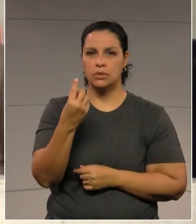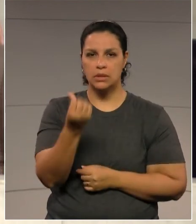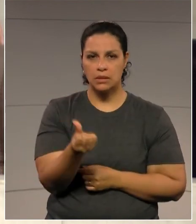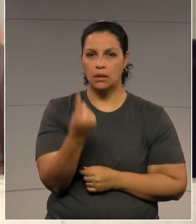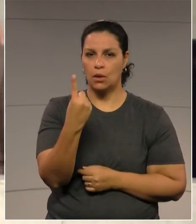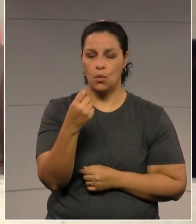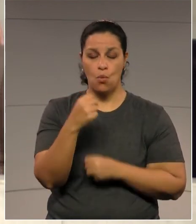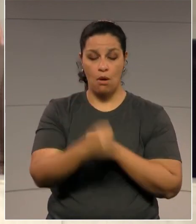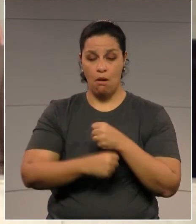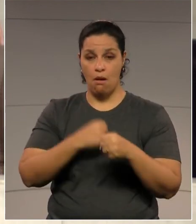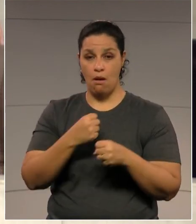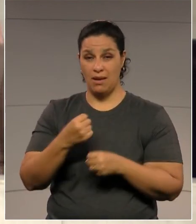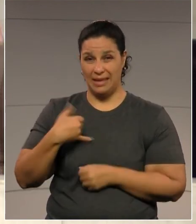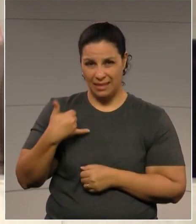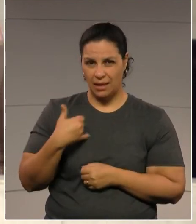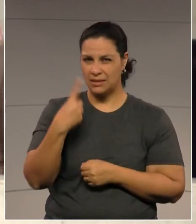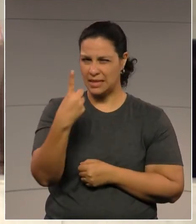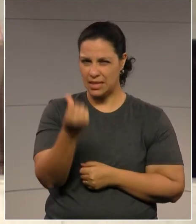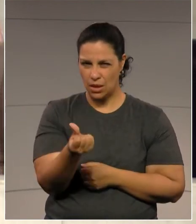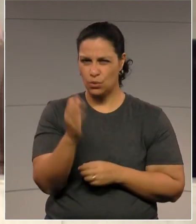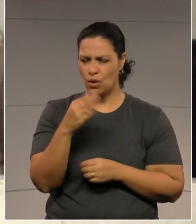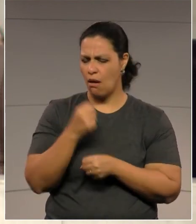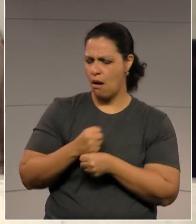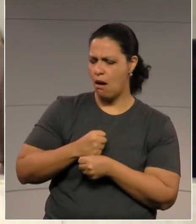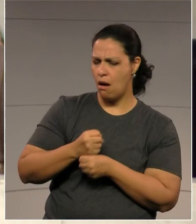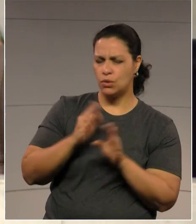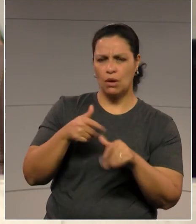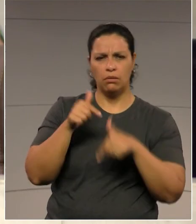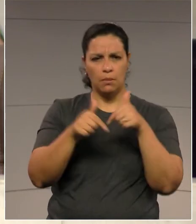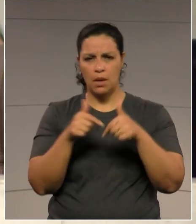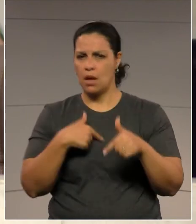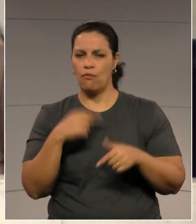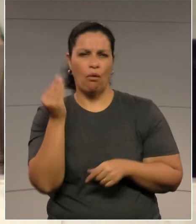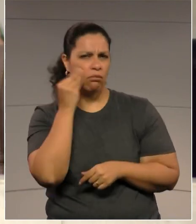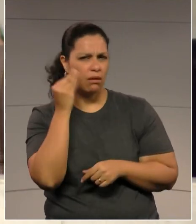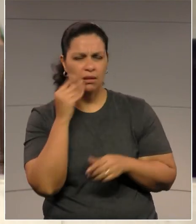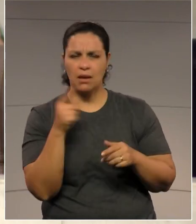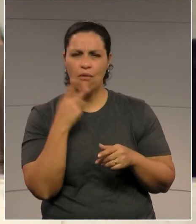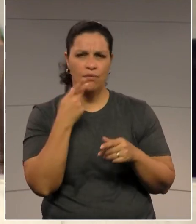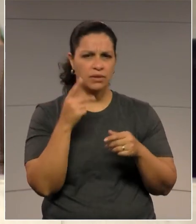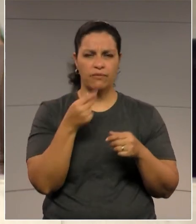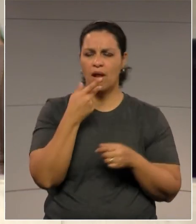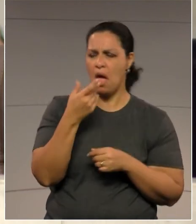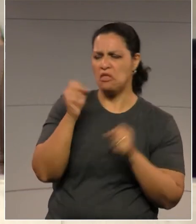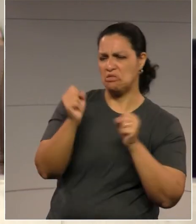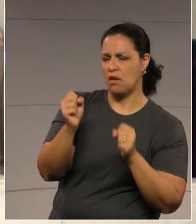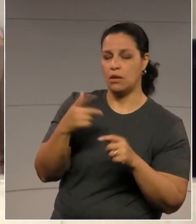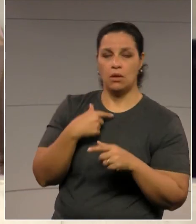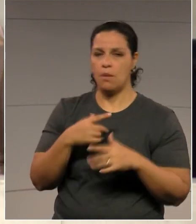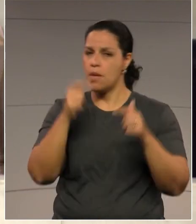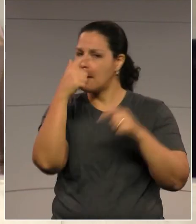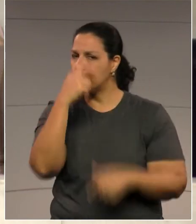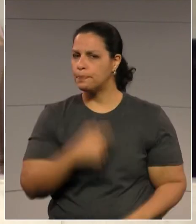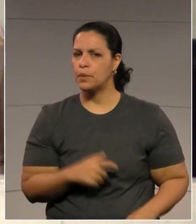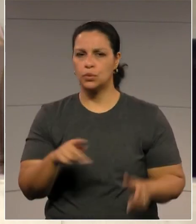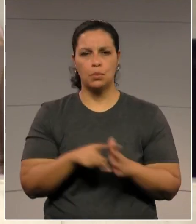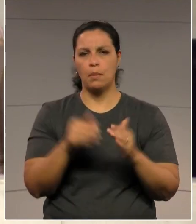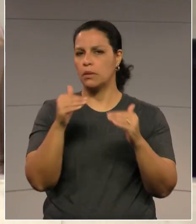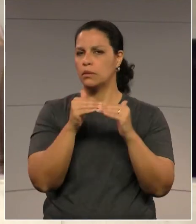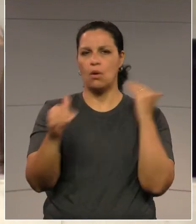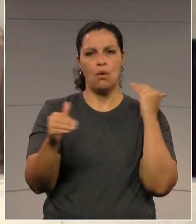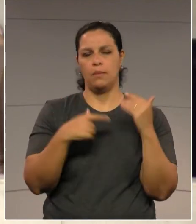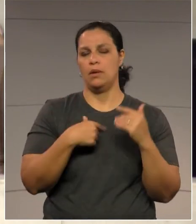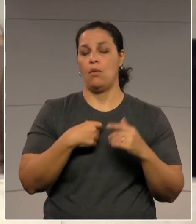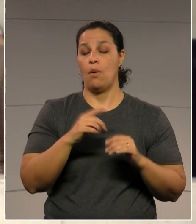de idade, colocar nenhum tipo de aventura, nem me envolver em nenhum tipo de postura que é incompatível com o meu